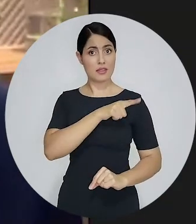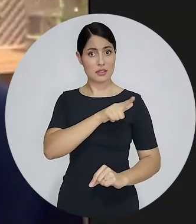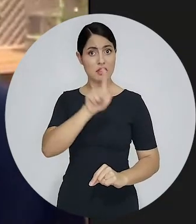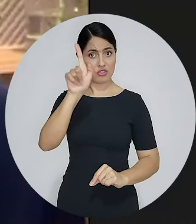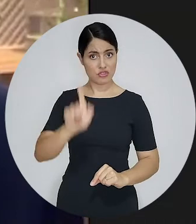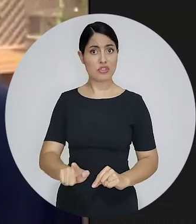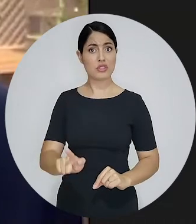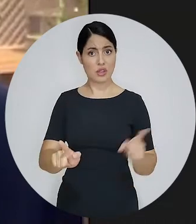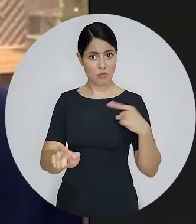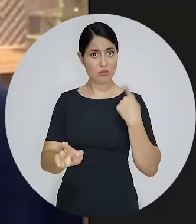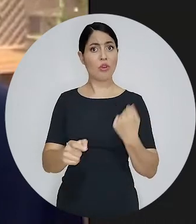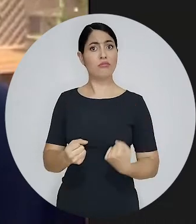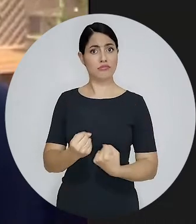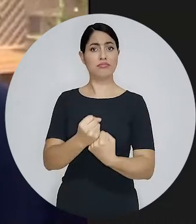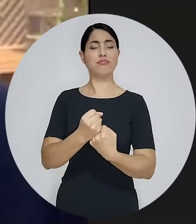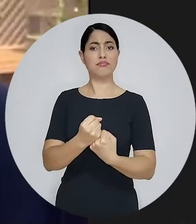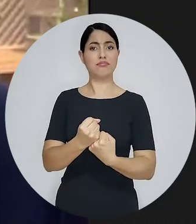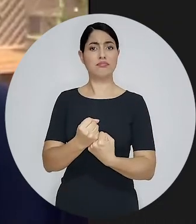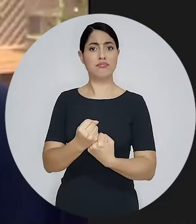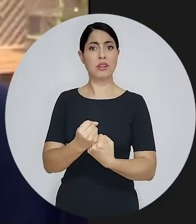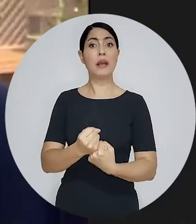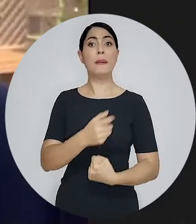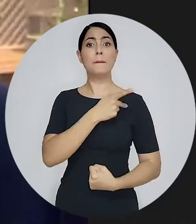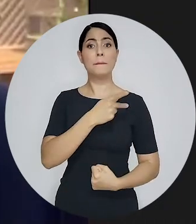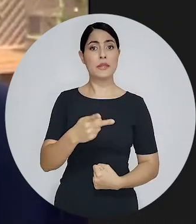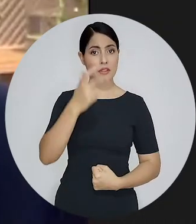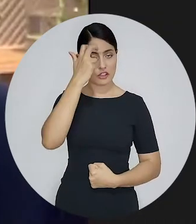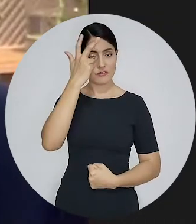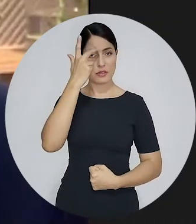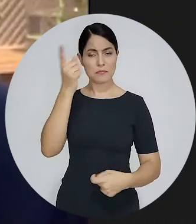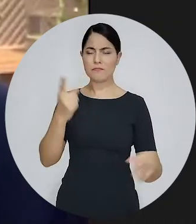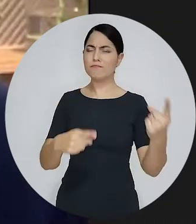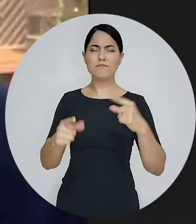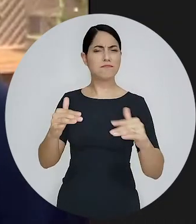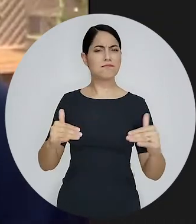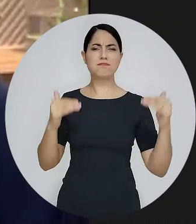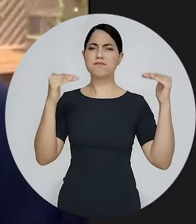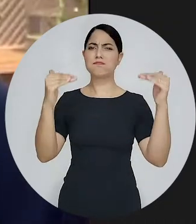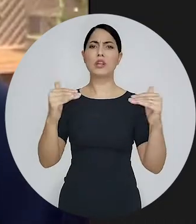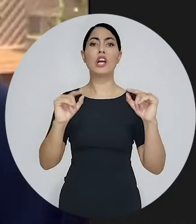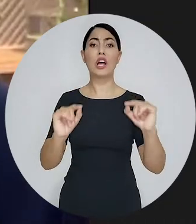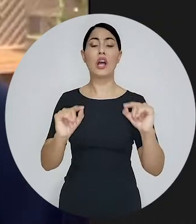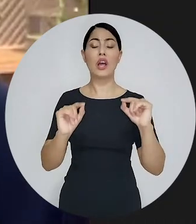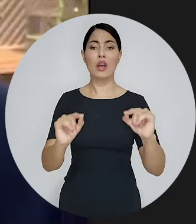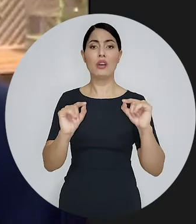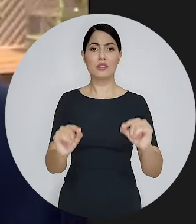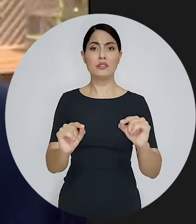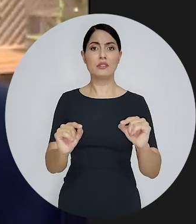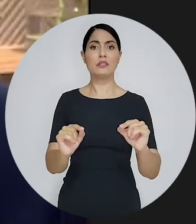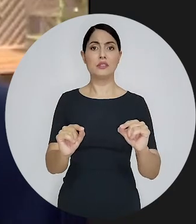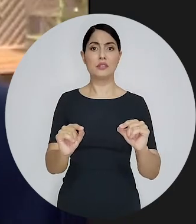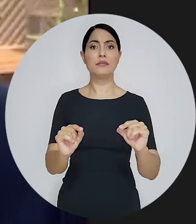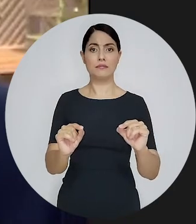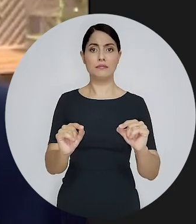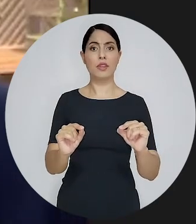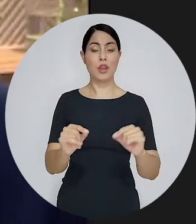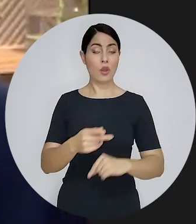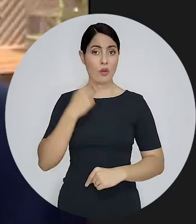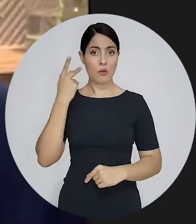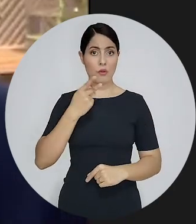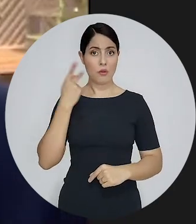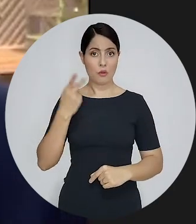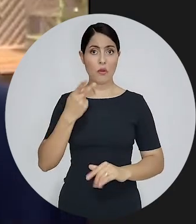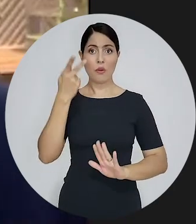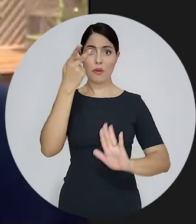apoiada que estamos no presidente Felipe Santa Cruz ir além. Além com a ação civil pública para